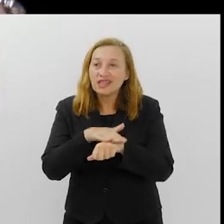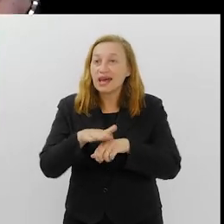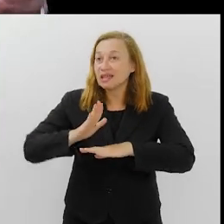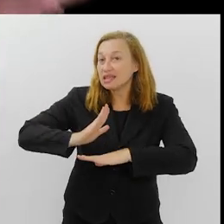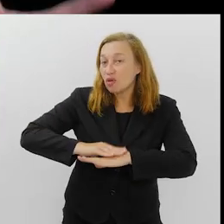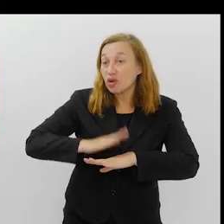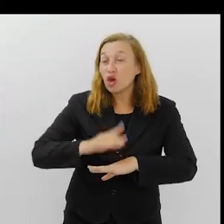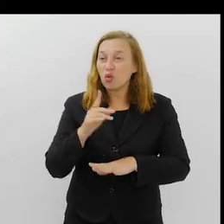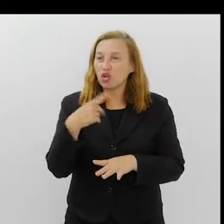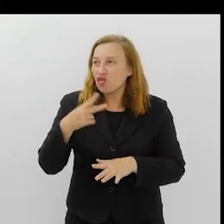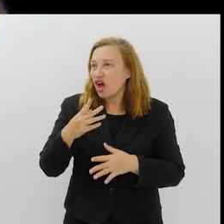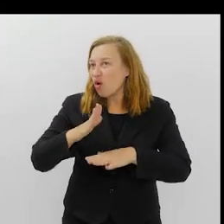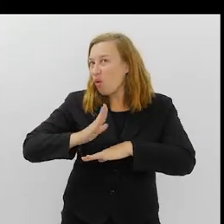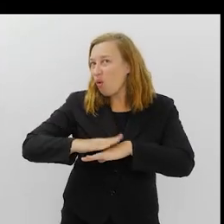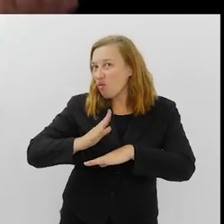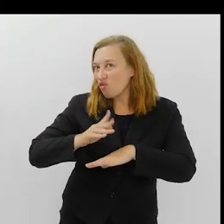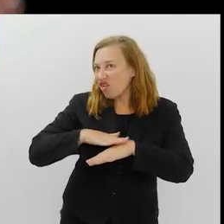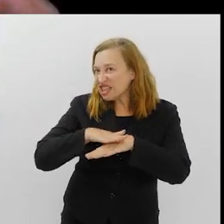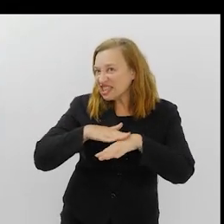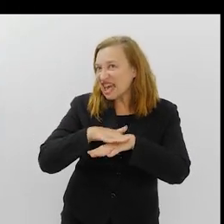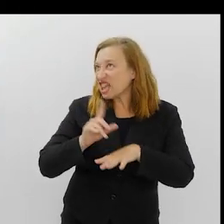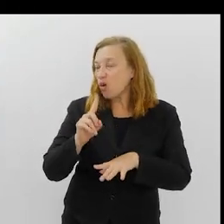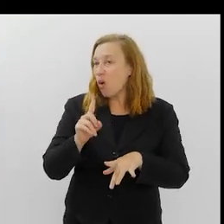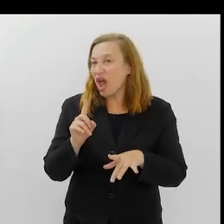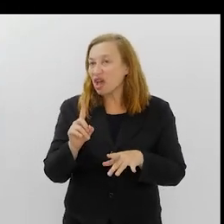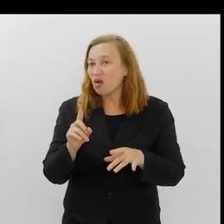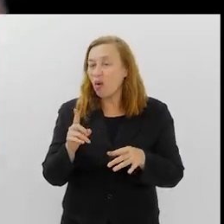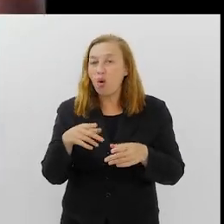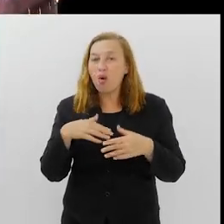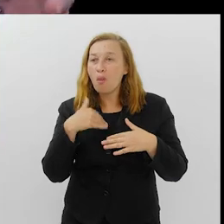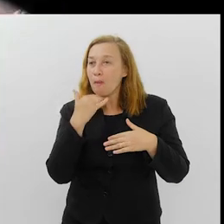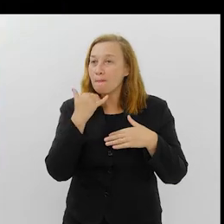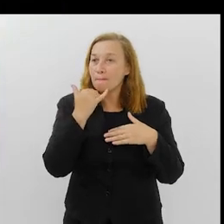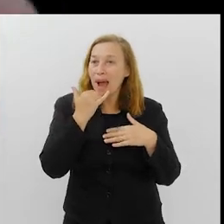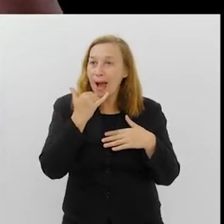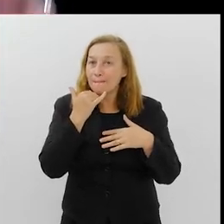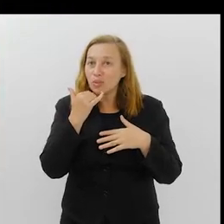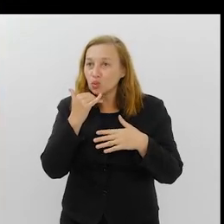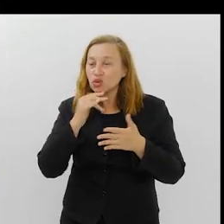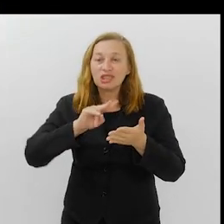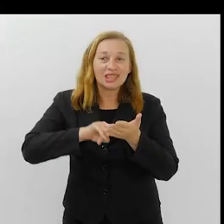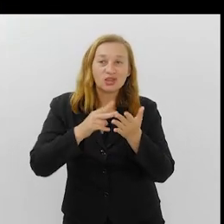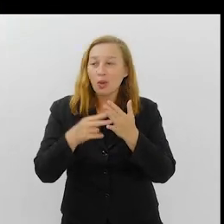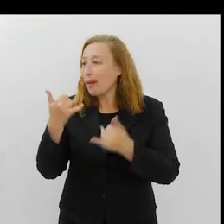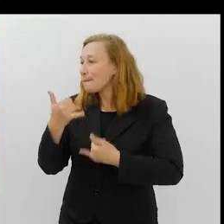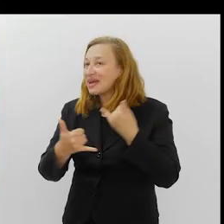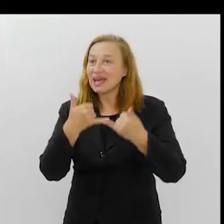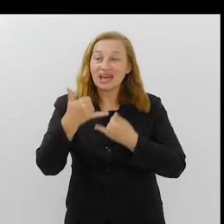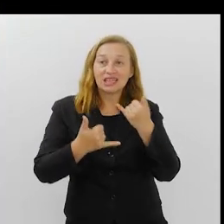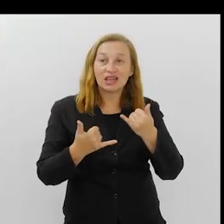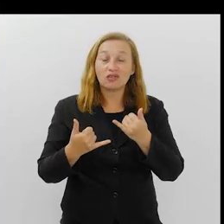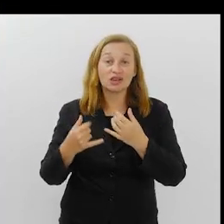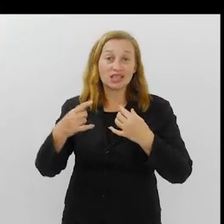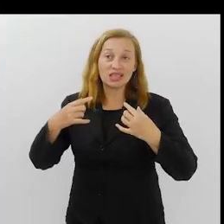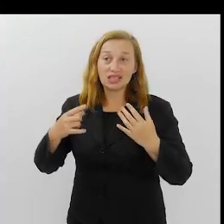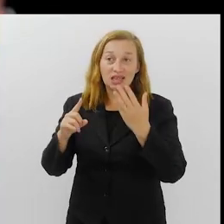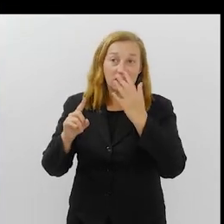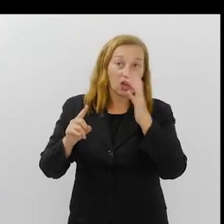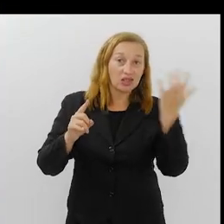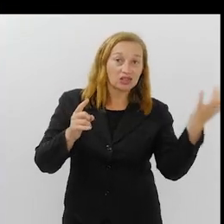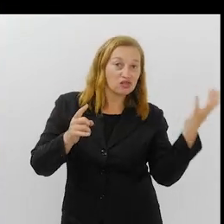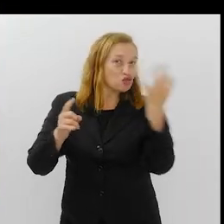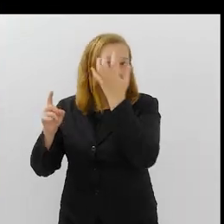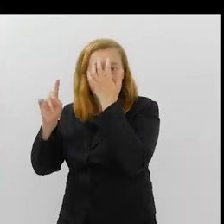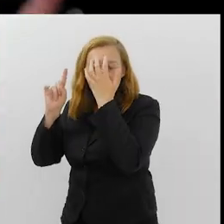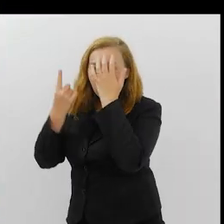momento. E quando eu falo conversar, não é uma conversa, mas é um papo que traduzido em brincadeira. Quando você se fantasia, quando você vai